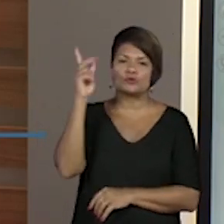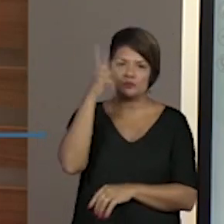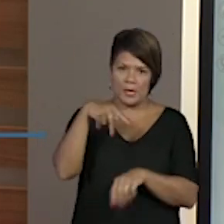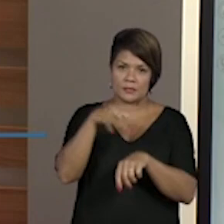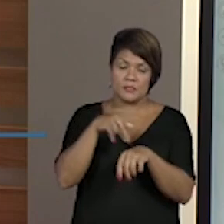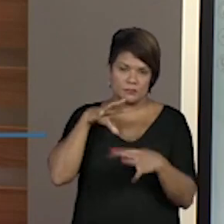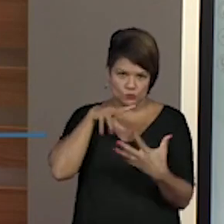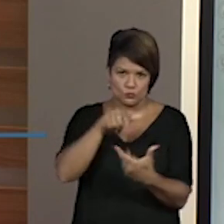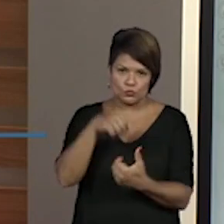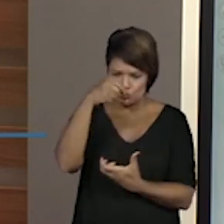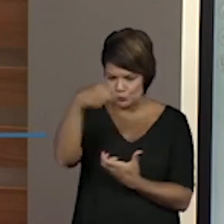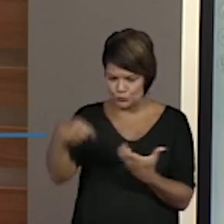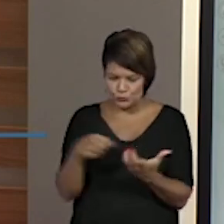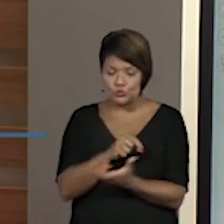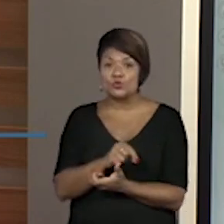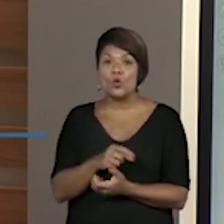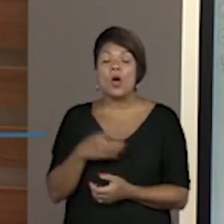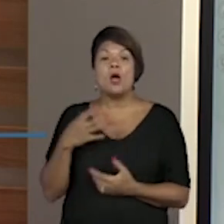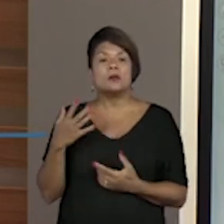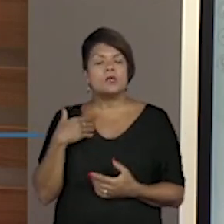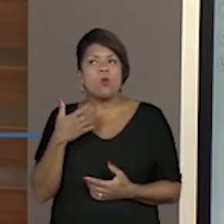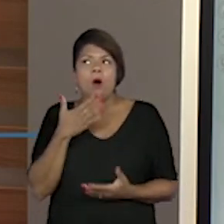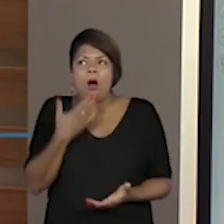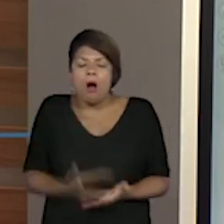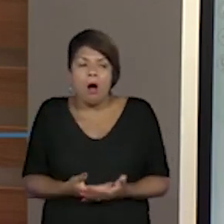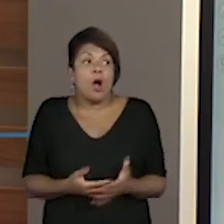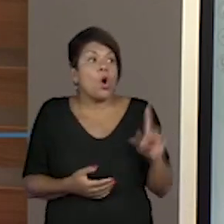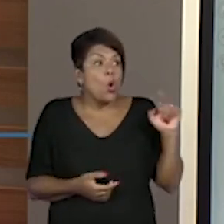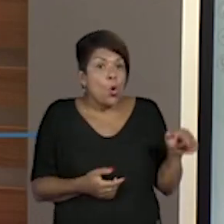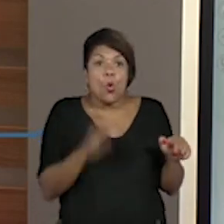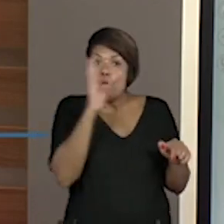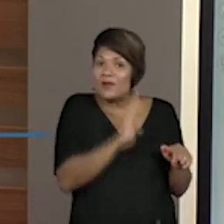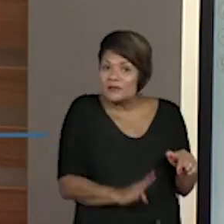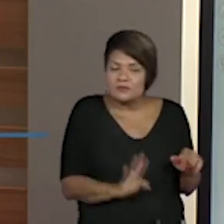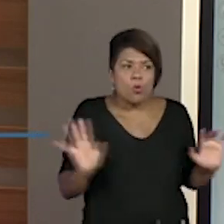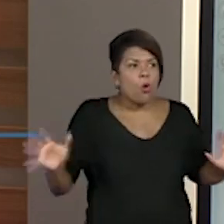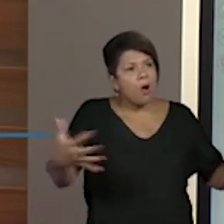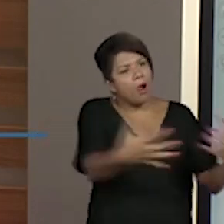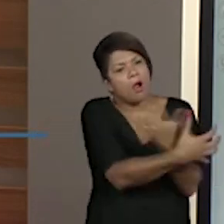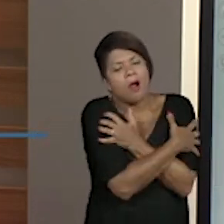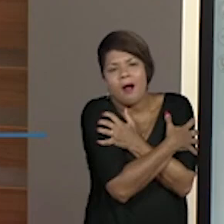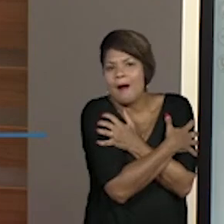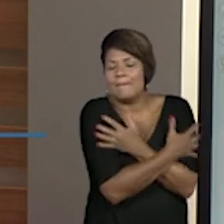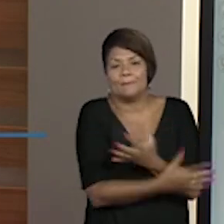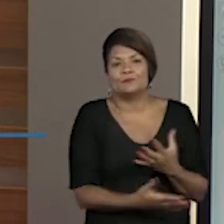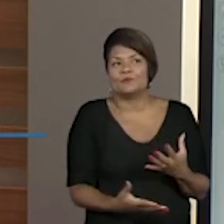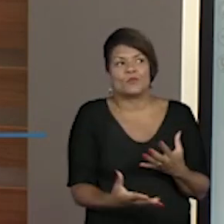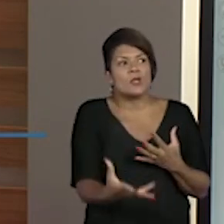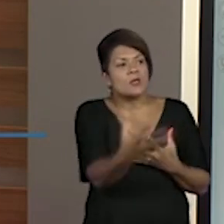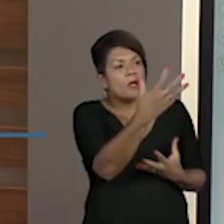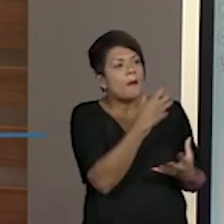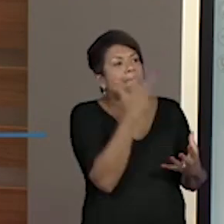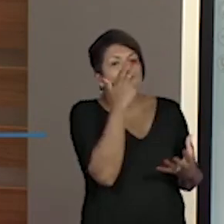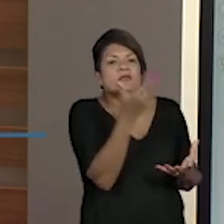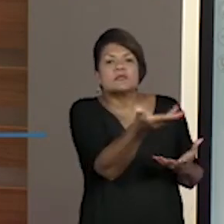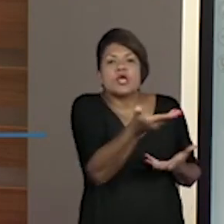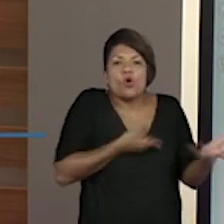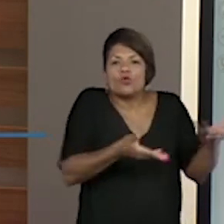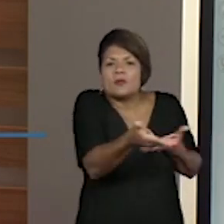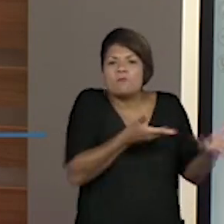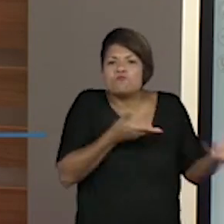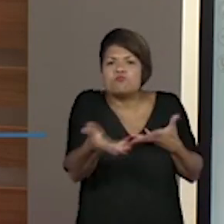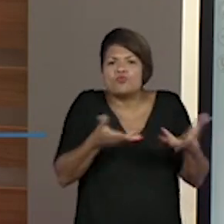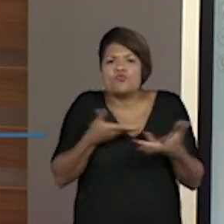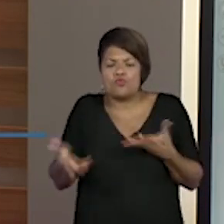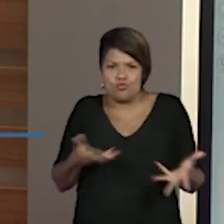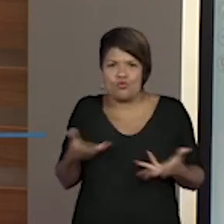o Brasil consegue abraçar e agregar pessoas de todos os lugares, de todos os tipos físicos, os